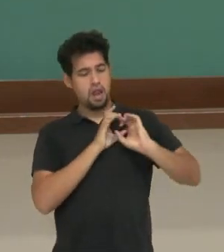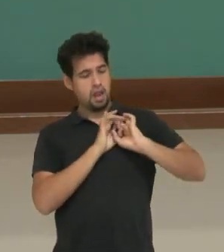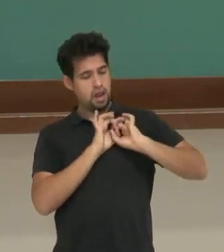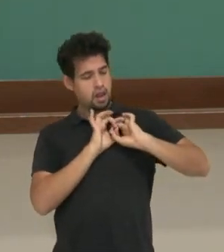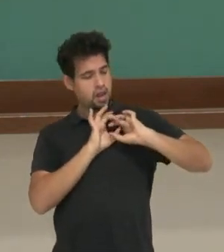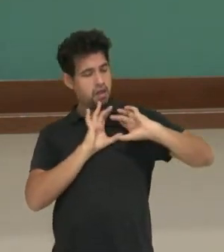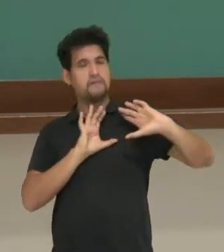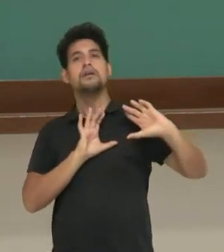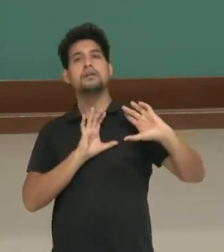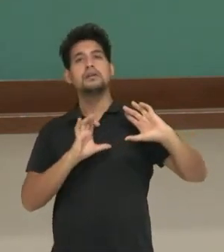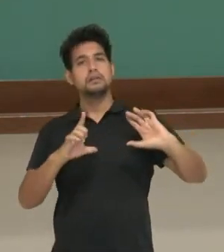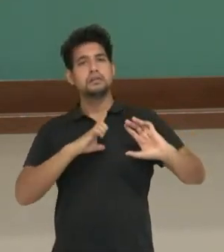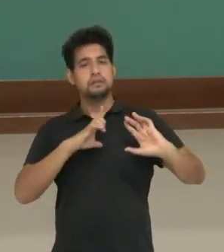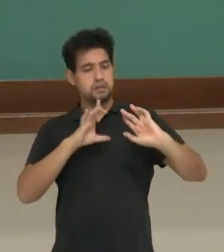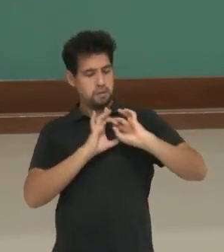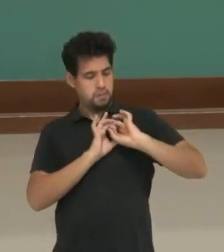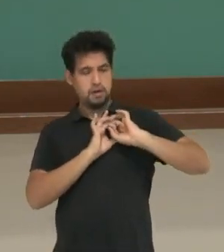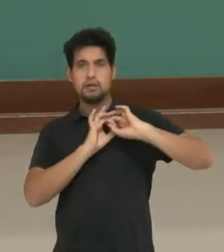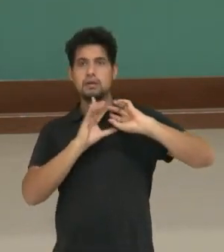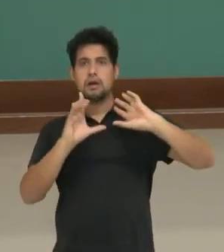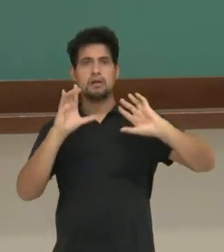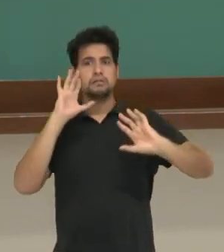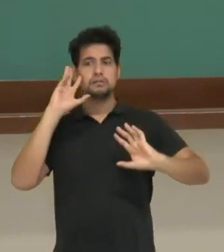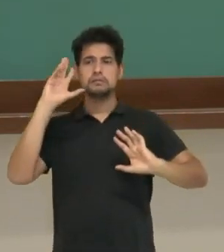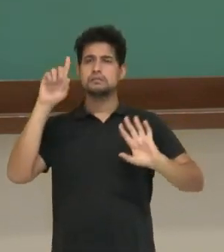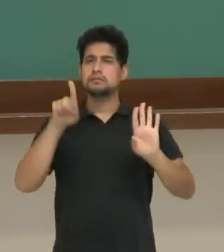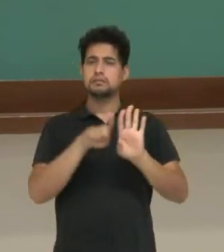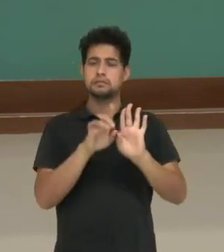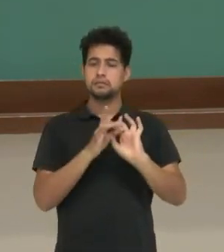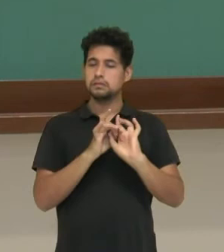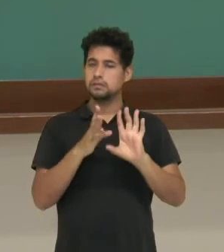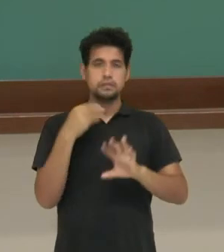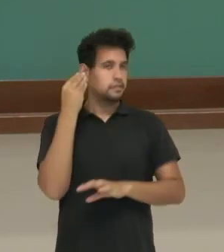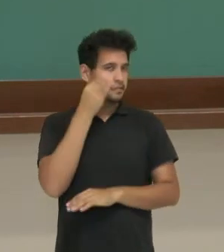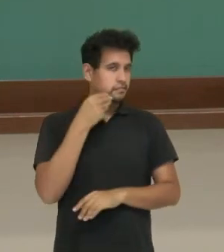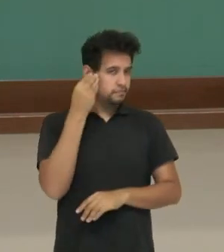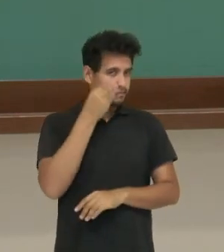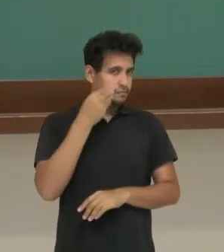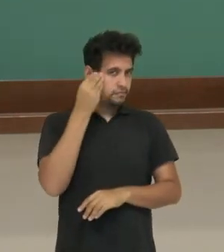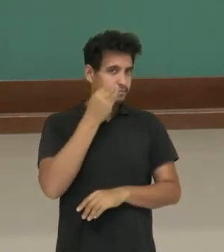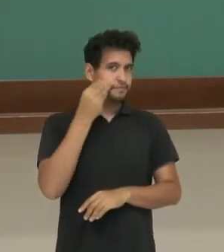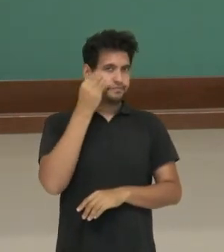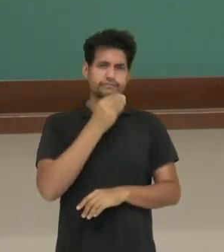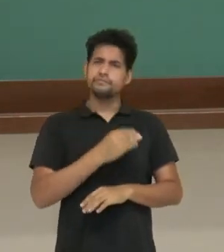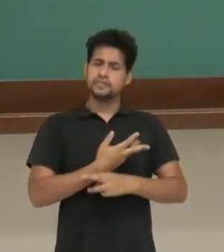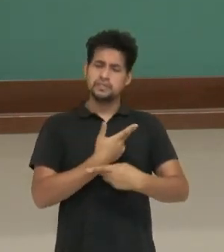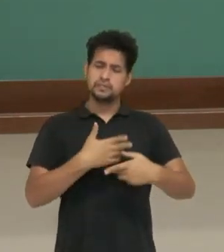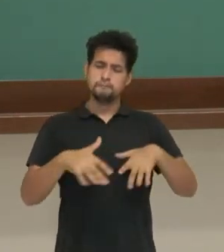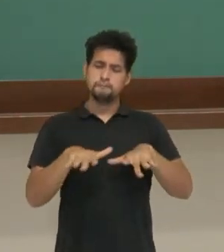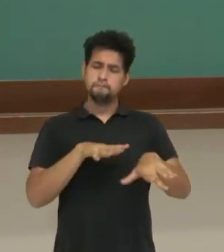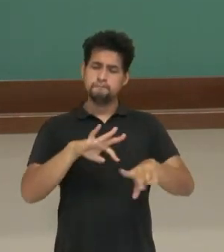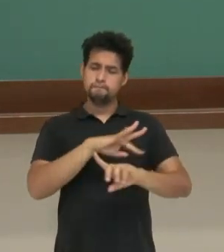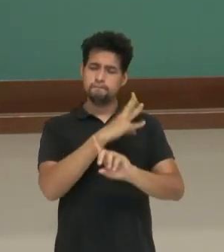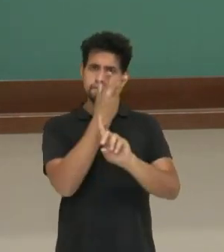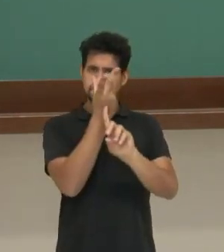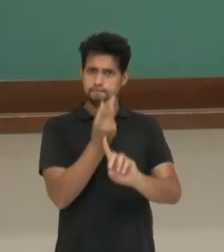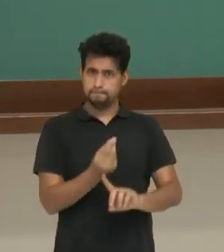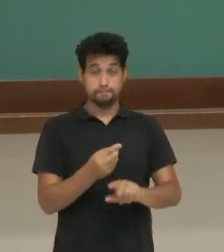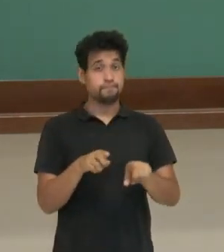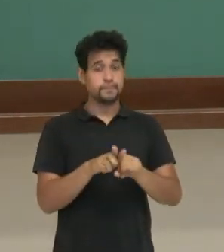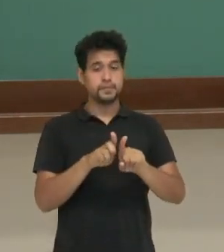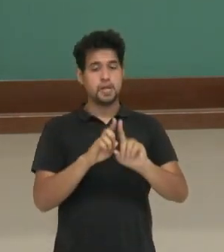Então, ele vai ter uma liberdade de criação, permitindo a experimentação. Entre os movimentos artísticos de